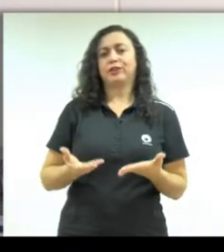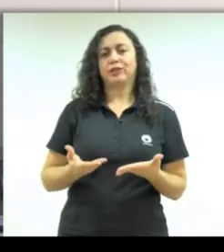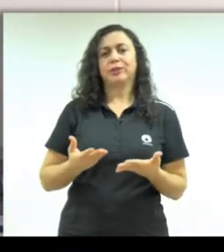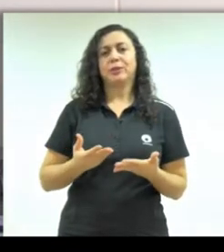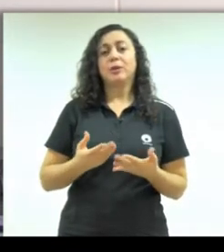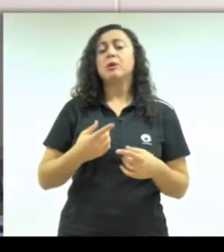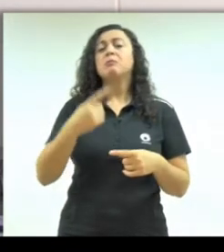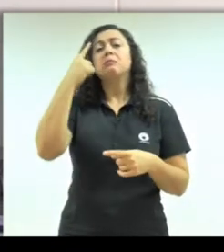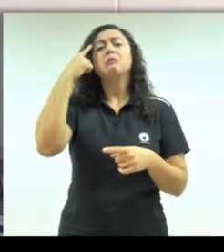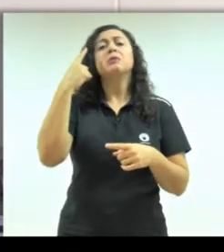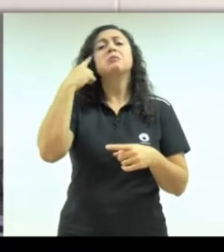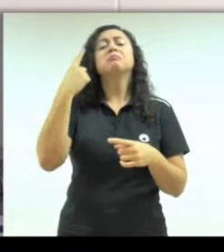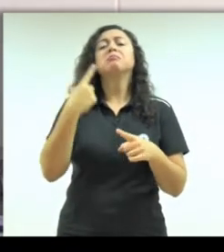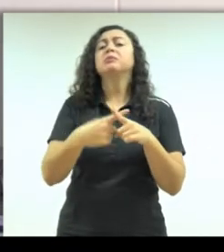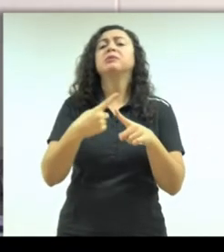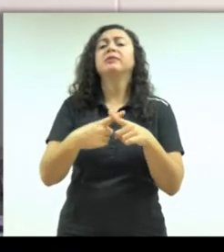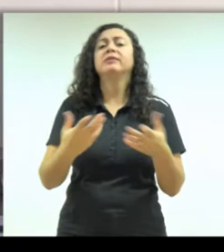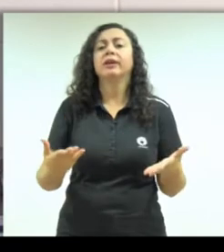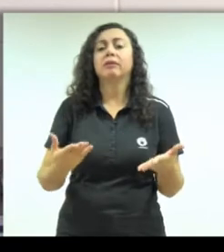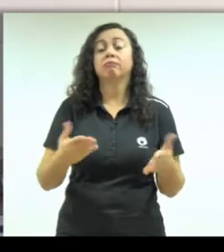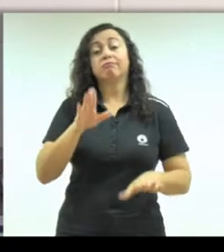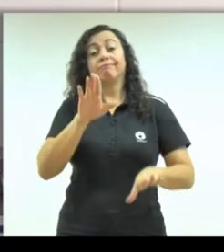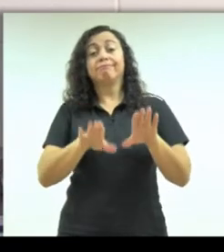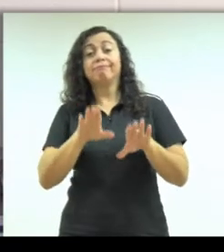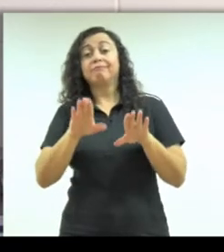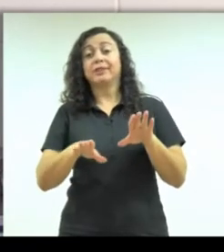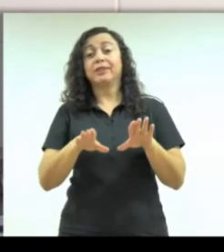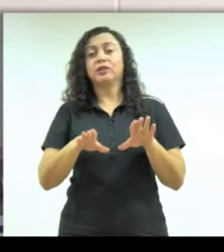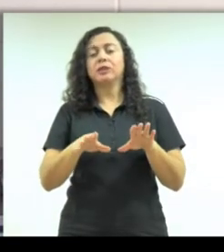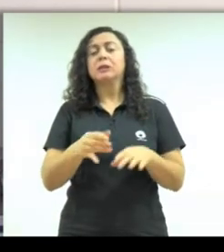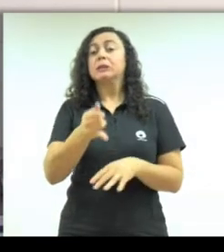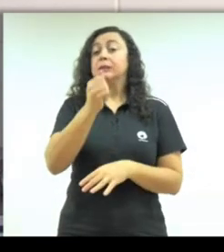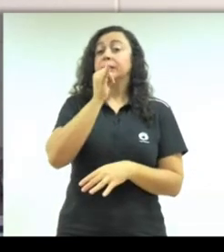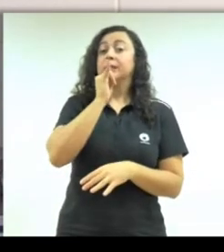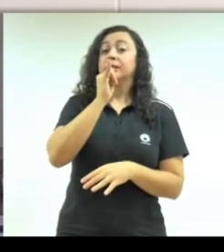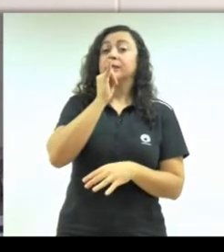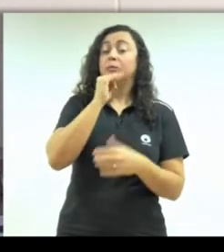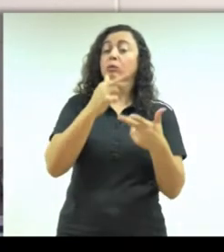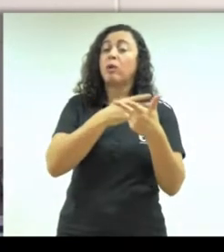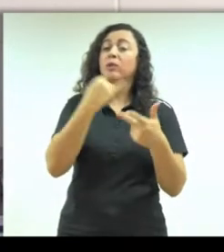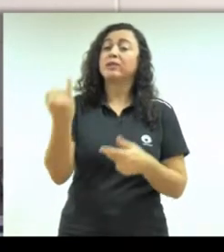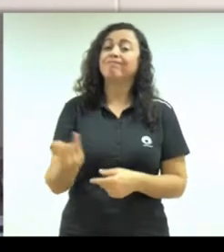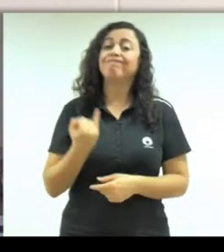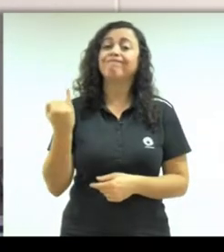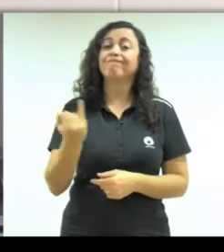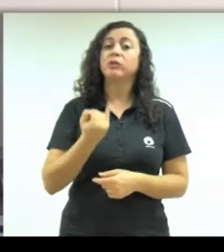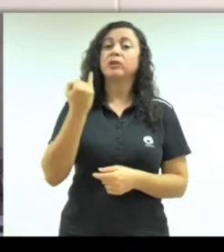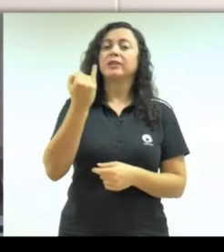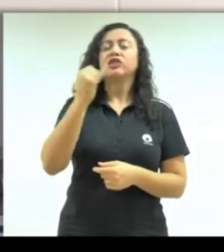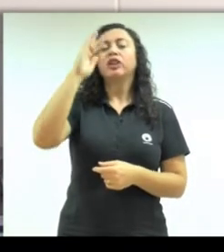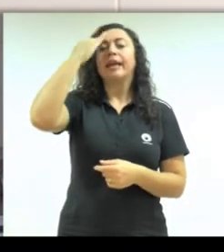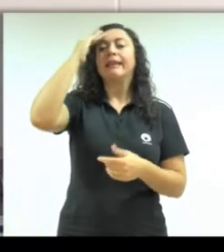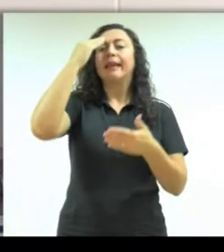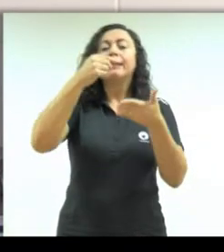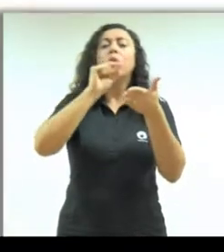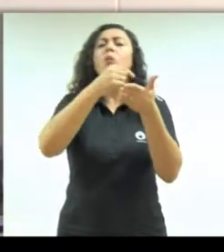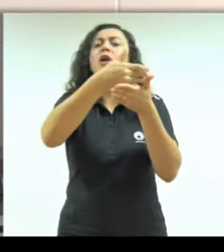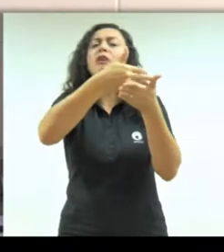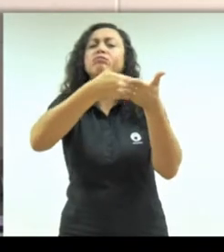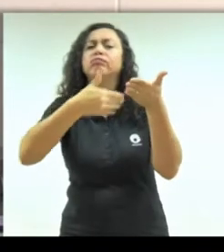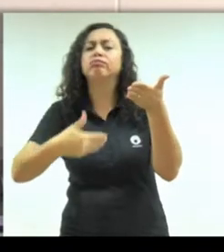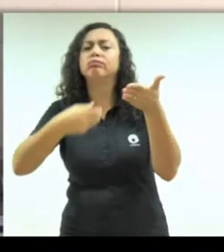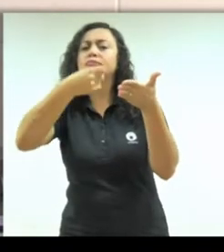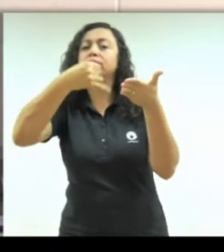pergunta o porquê. Tem várias causas, né? Mas uma das causas importantes é entender bem a receita.